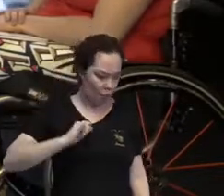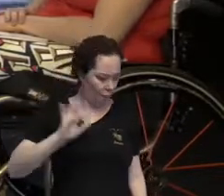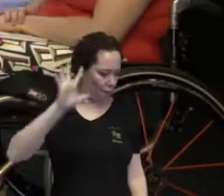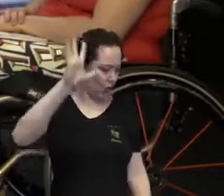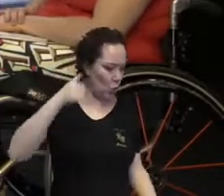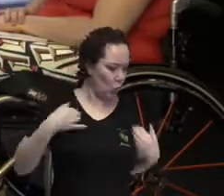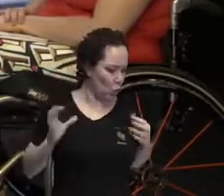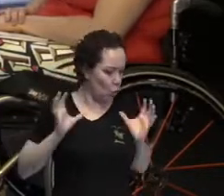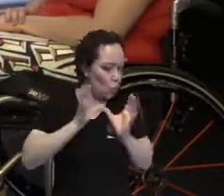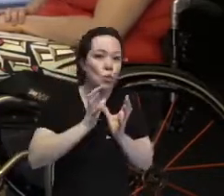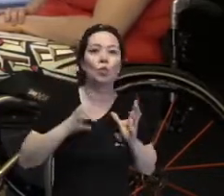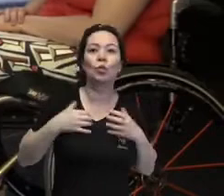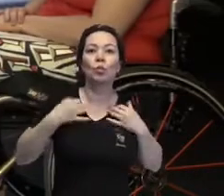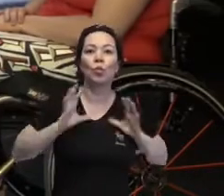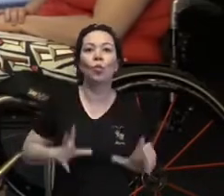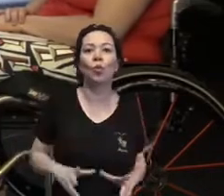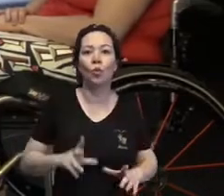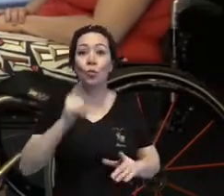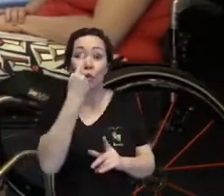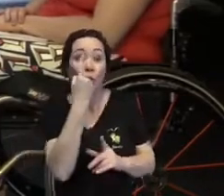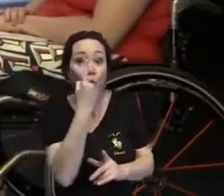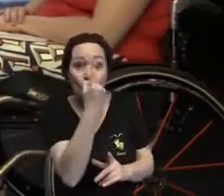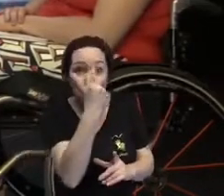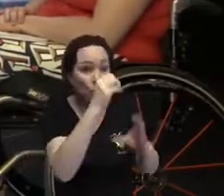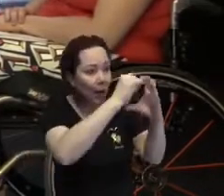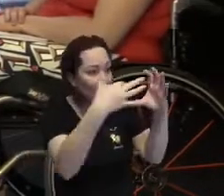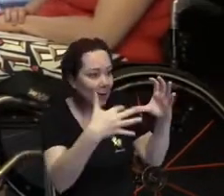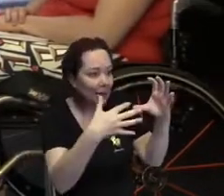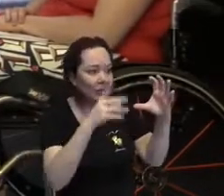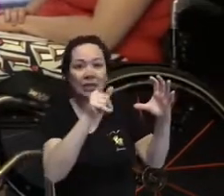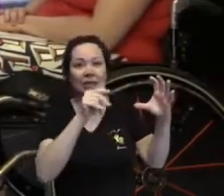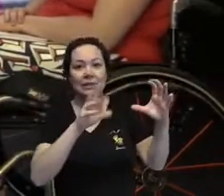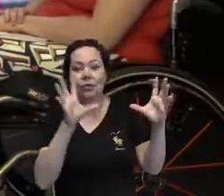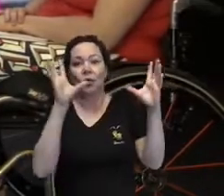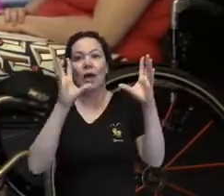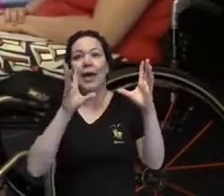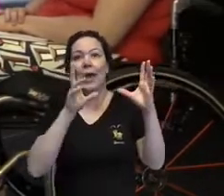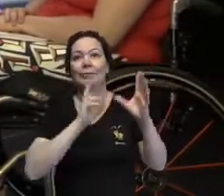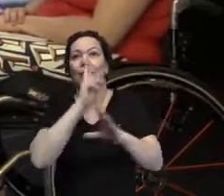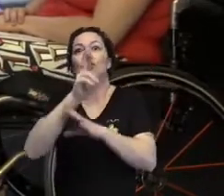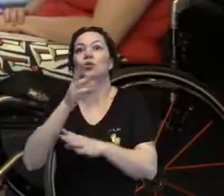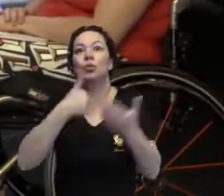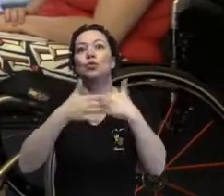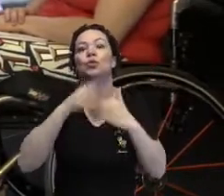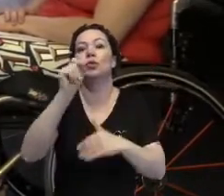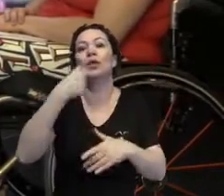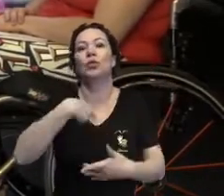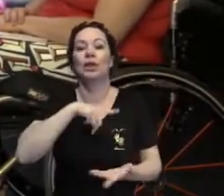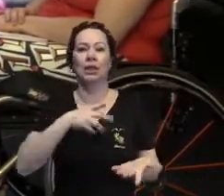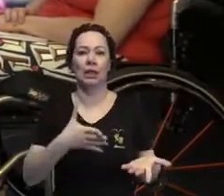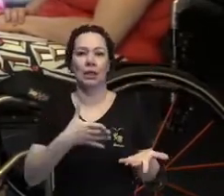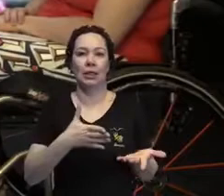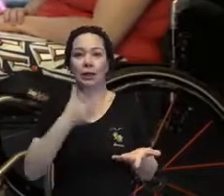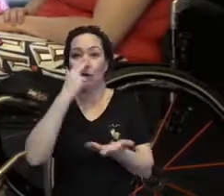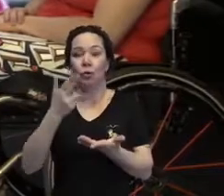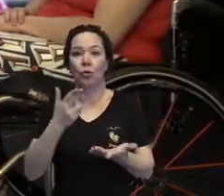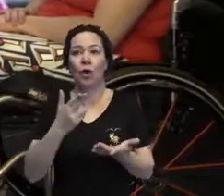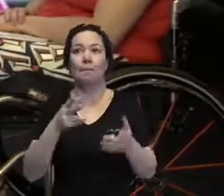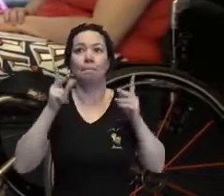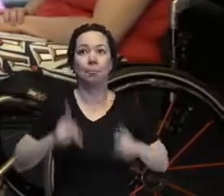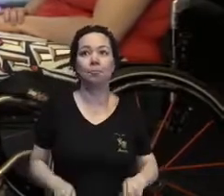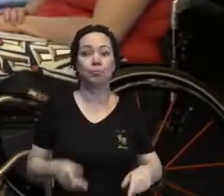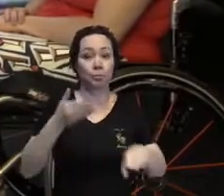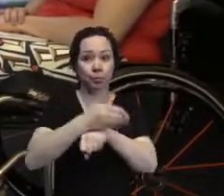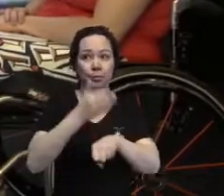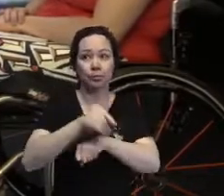obra, uma característica que não te define. Da mesma forma que as pessoas que estão aqui participando desse